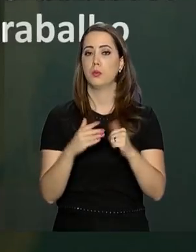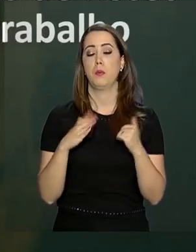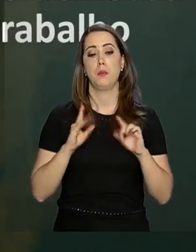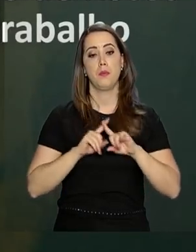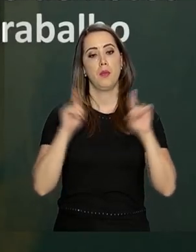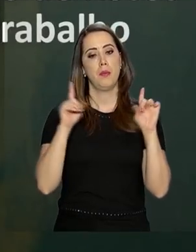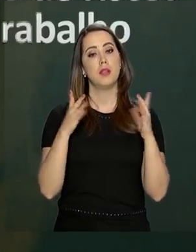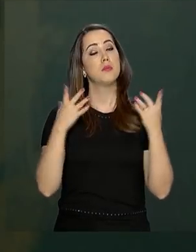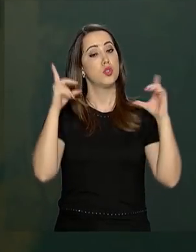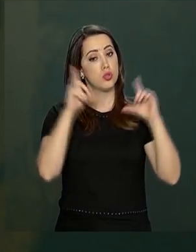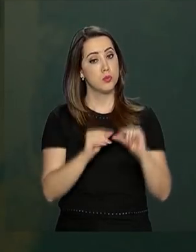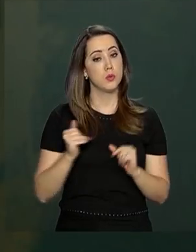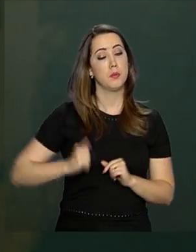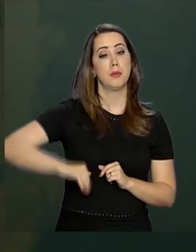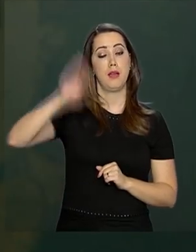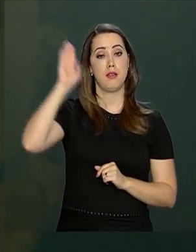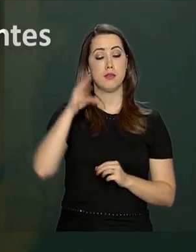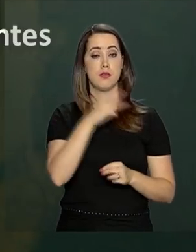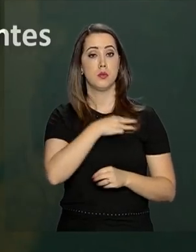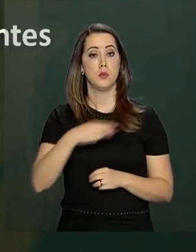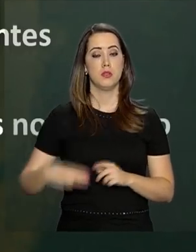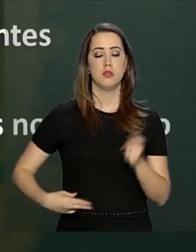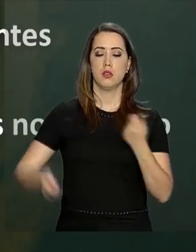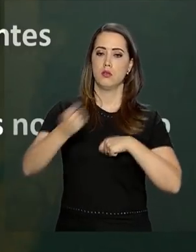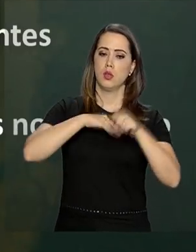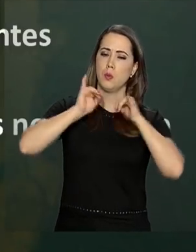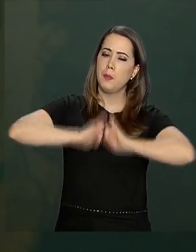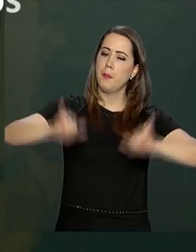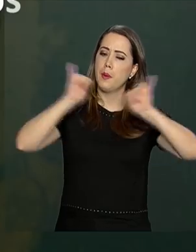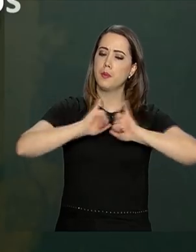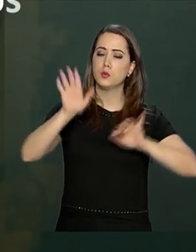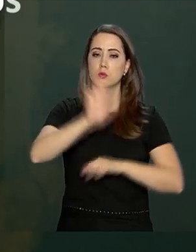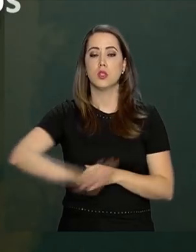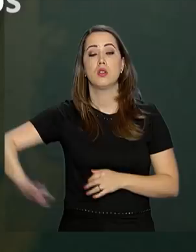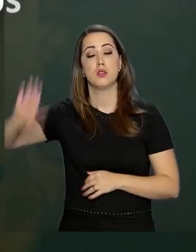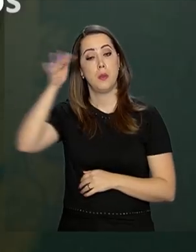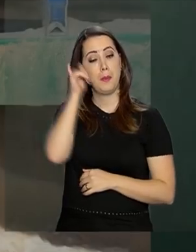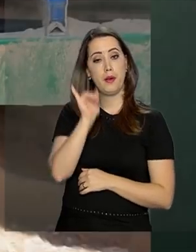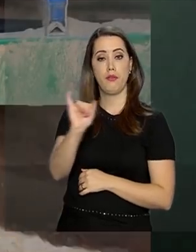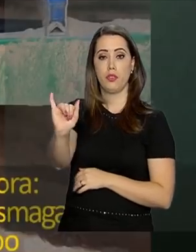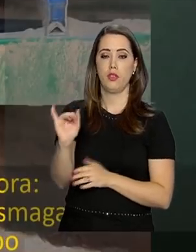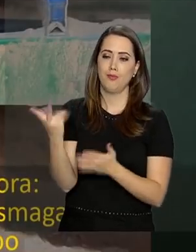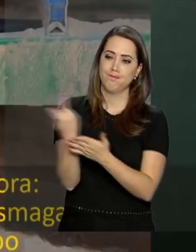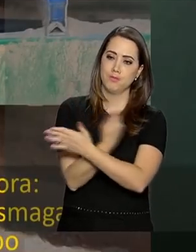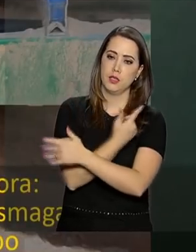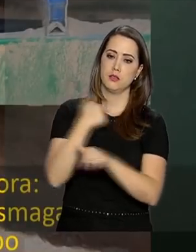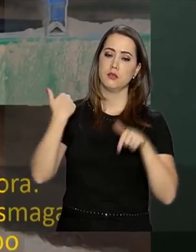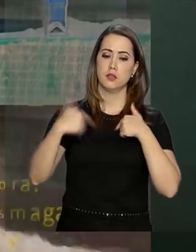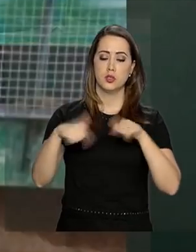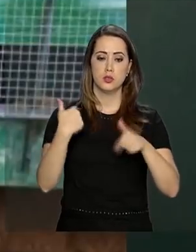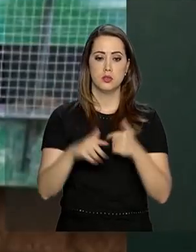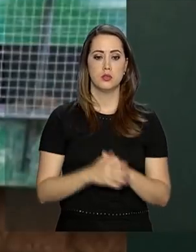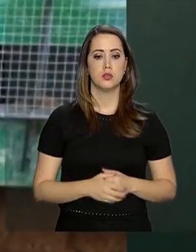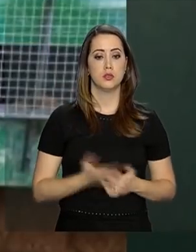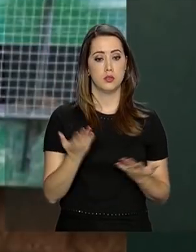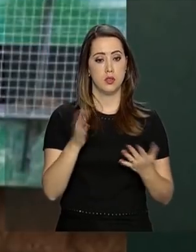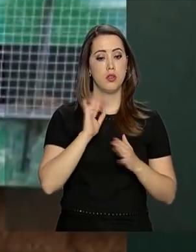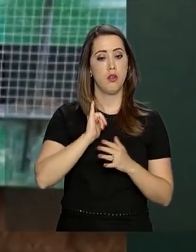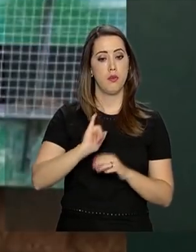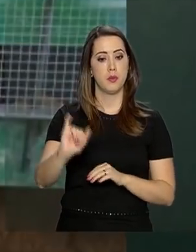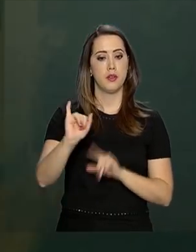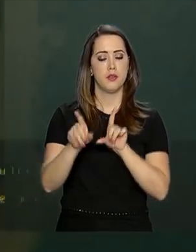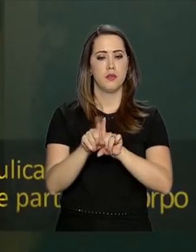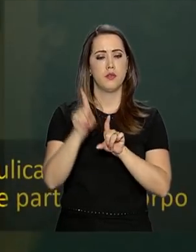reduzir esses números, o Ministério da Economia lançou a Campanha Nacional de Prevenção de Acidentes de Trabalho, a CAMPAT